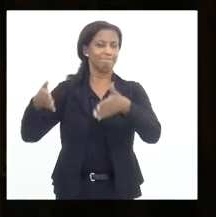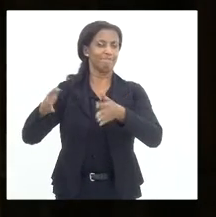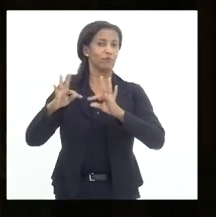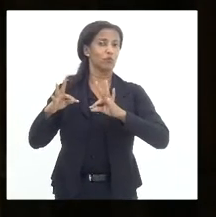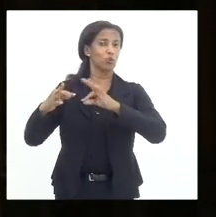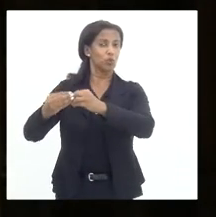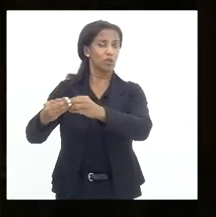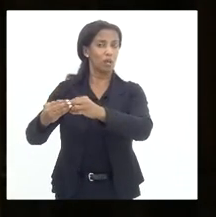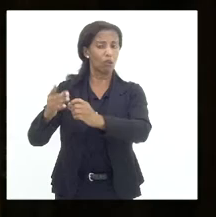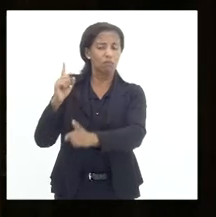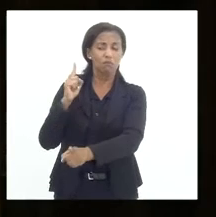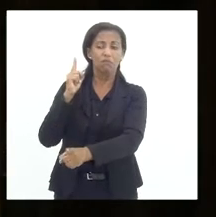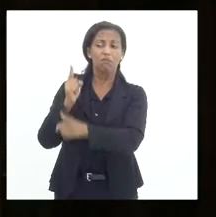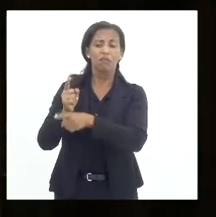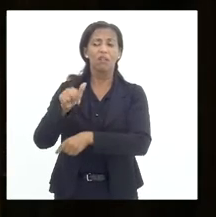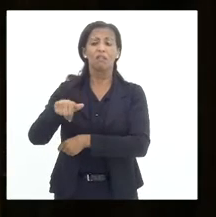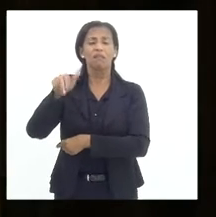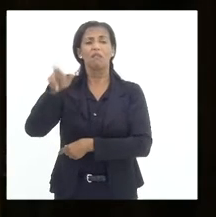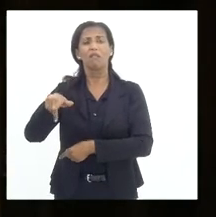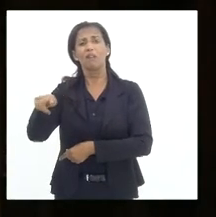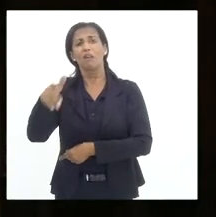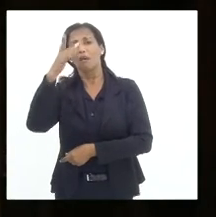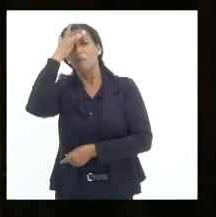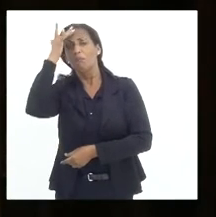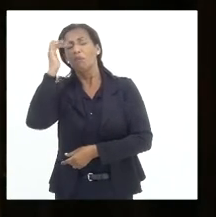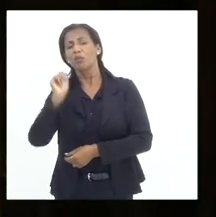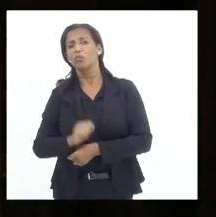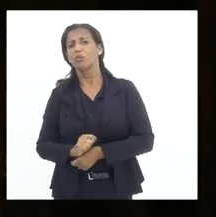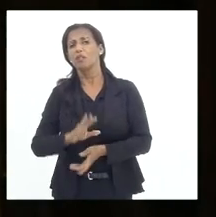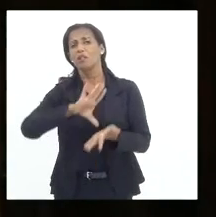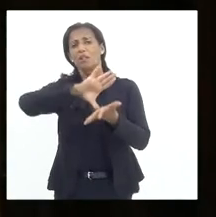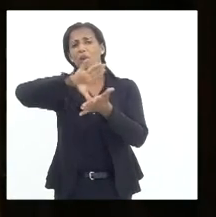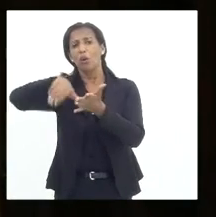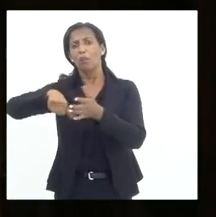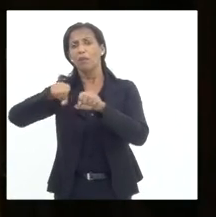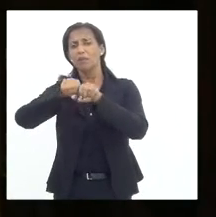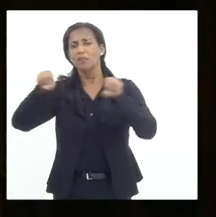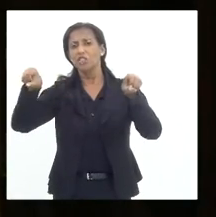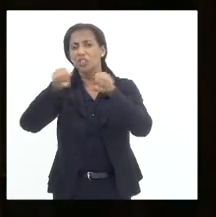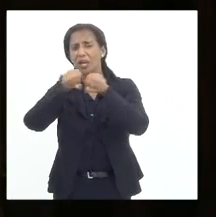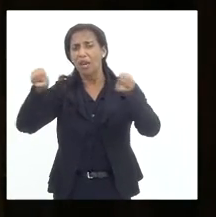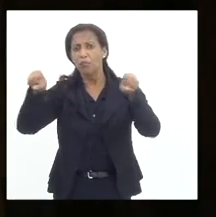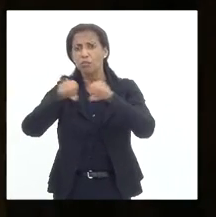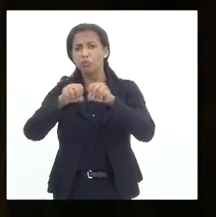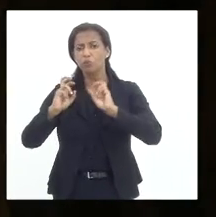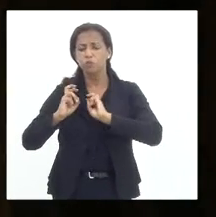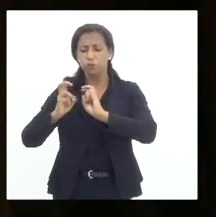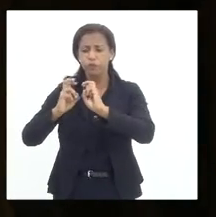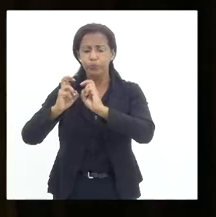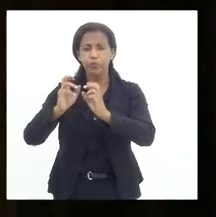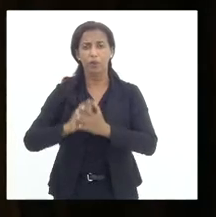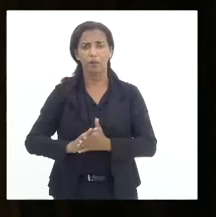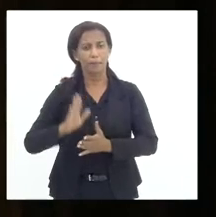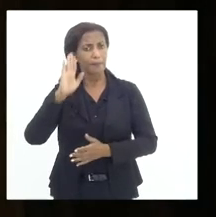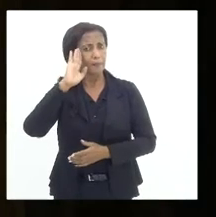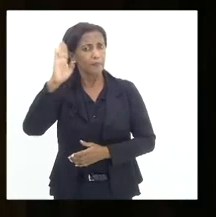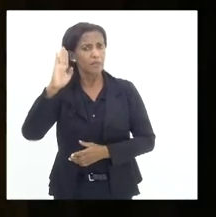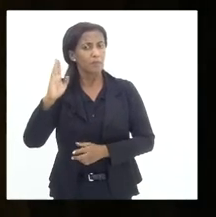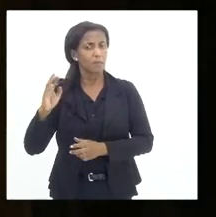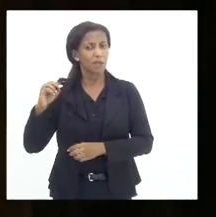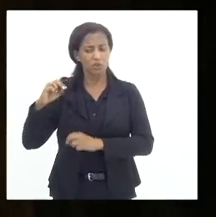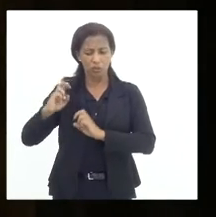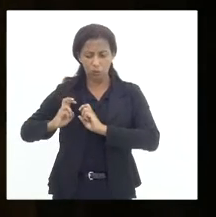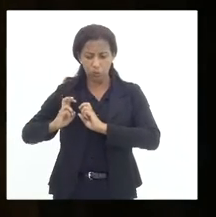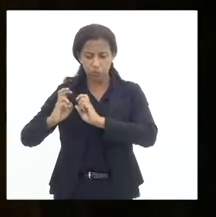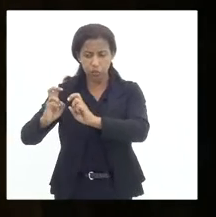para descobrir quem são as pessoas que estão fazendo esse roubo de cabos, principalmente na ferrovia